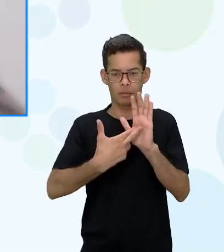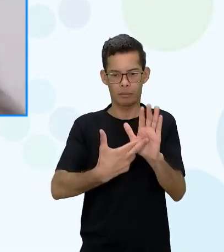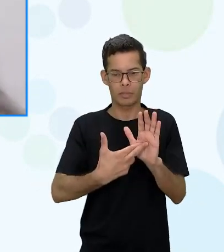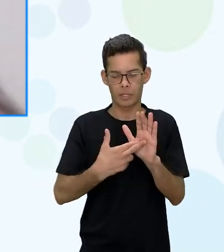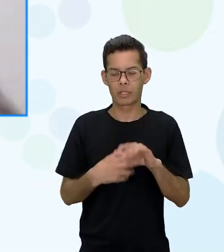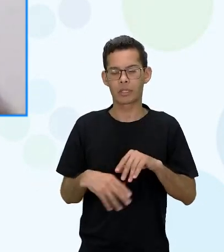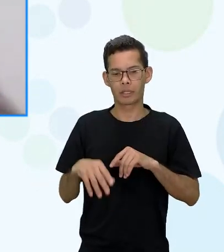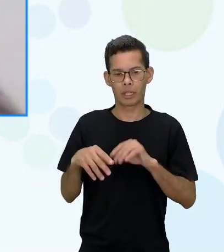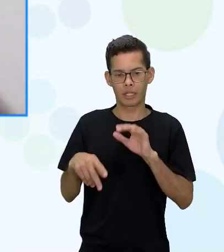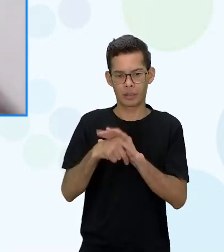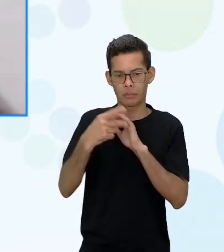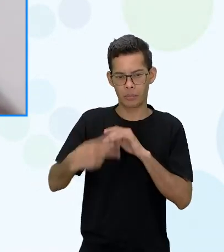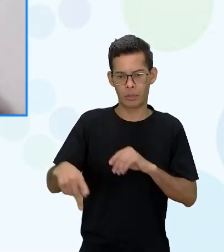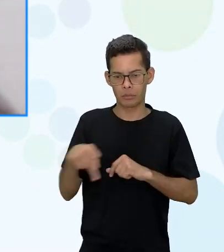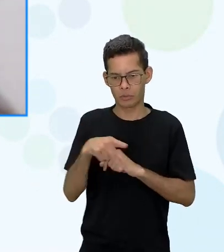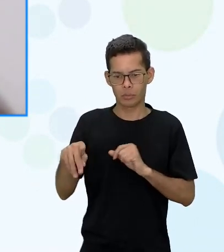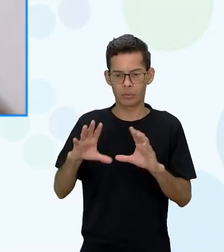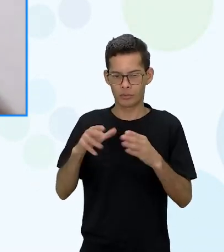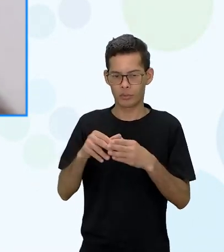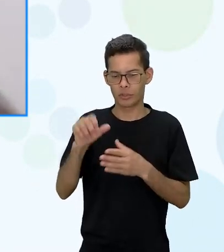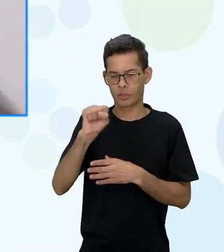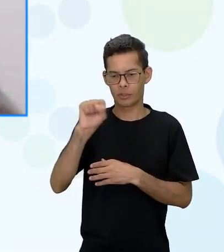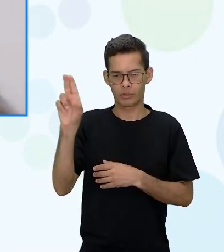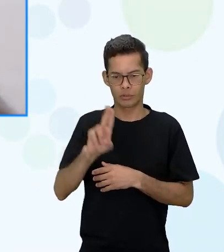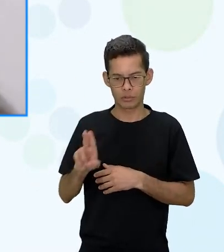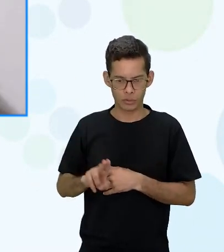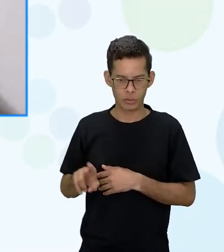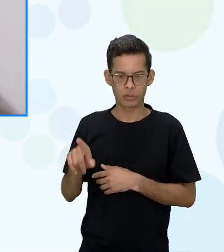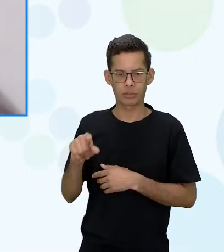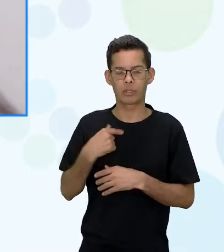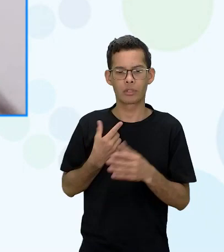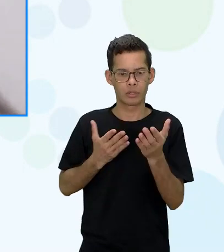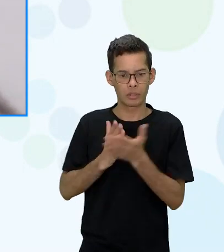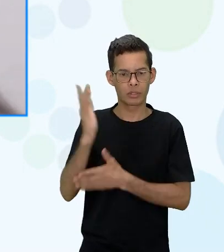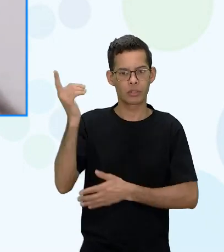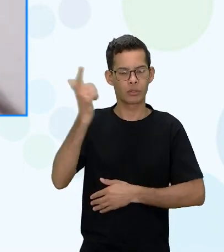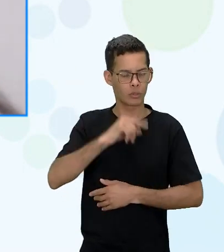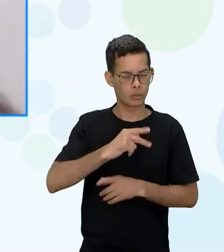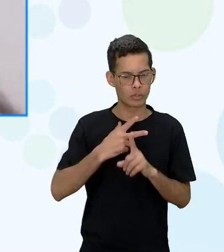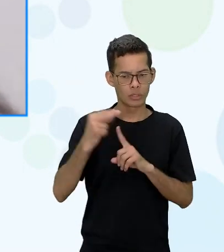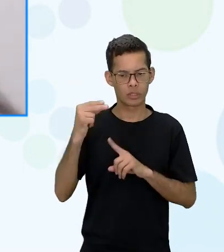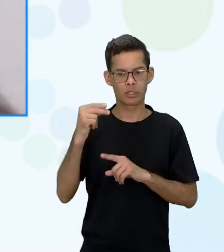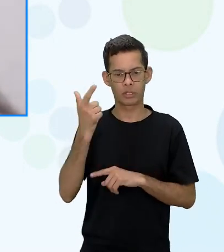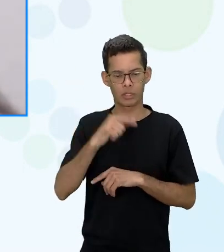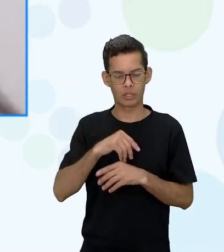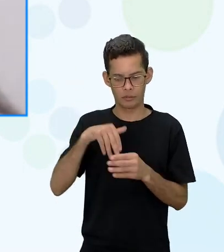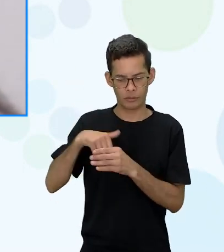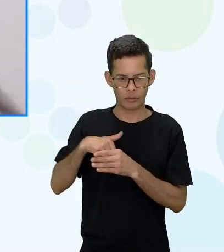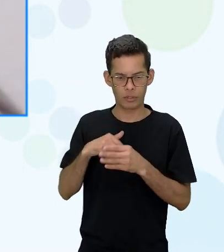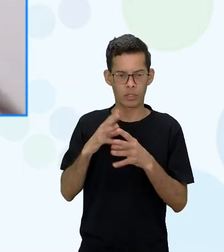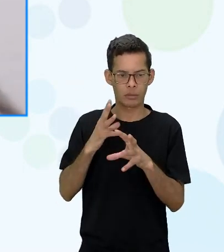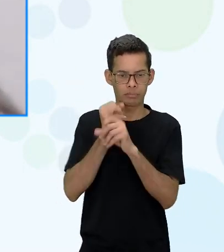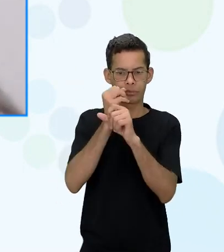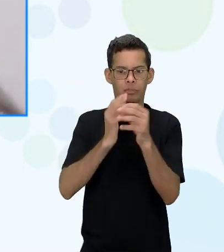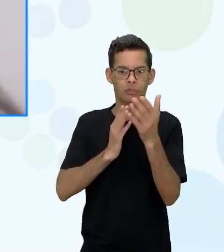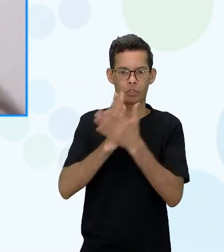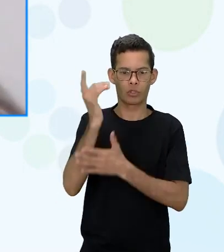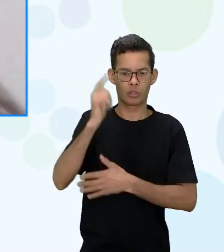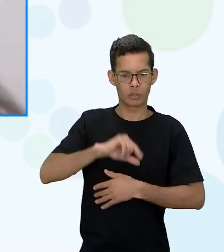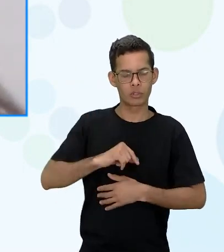educadores aqui de Suzano esse ano eu ganhei na eleição então